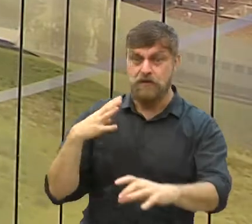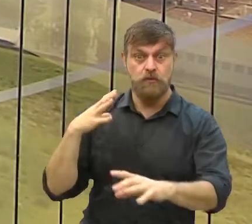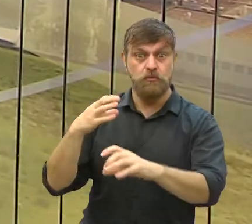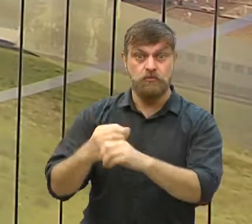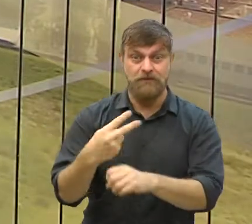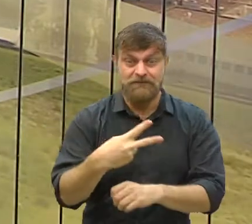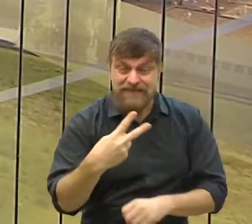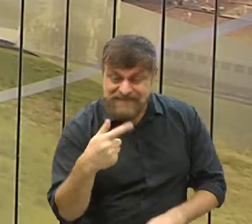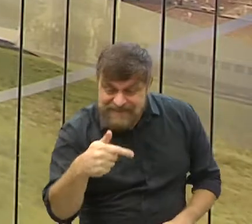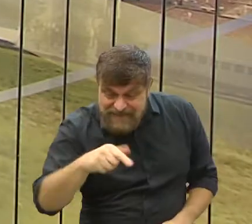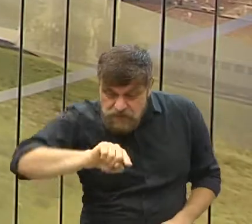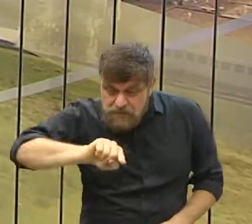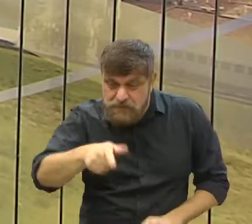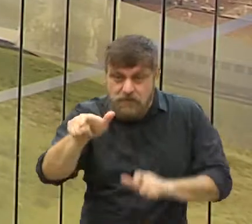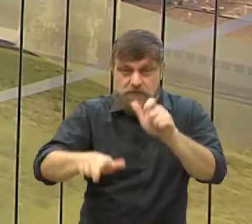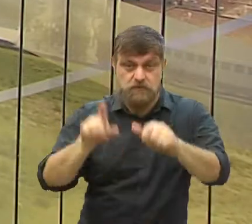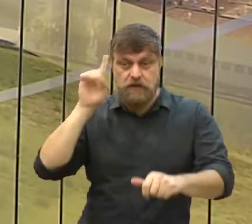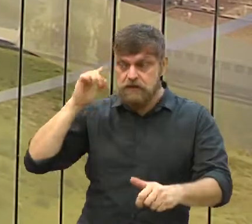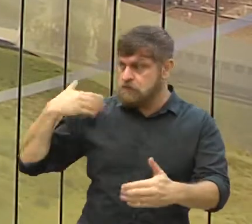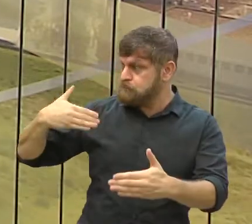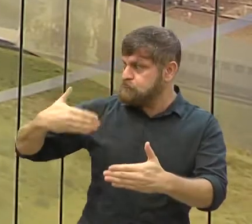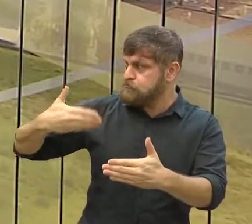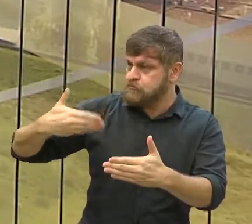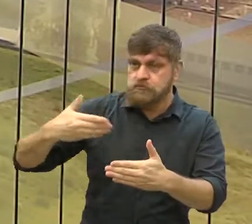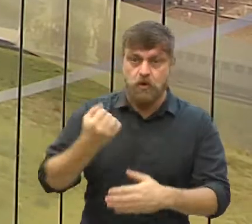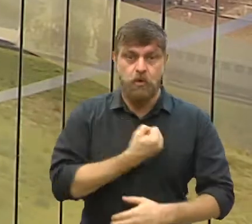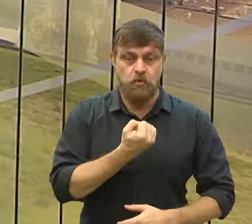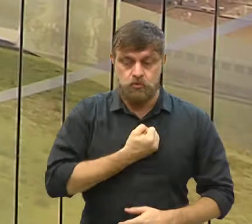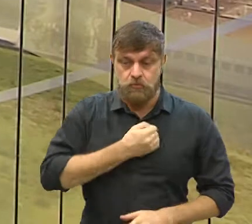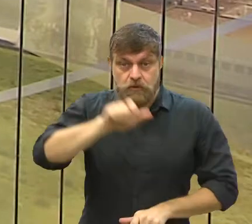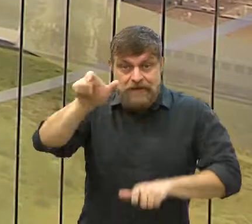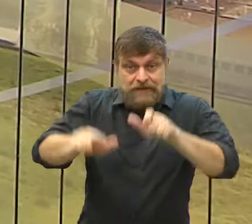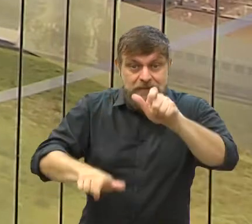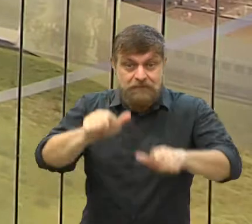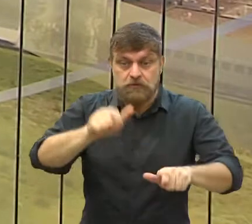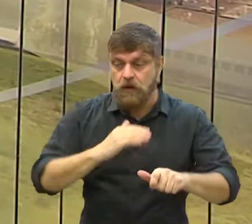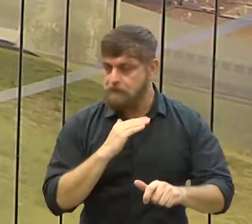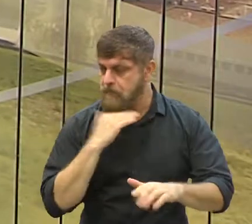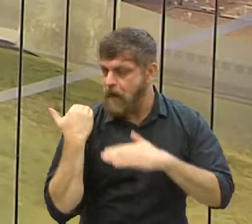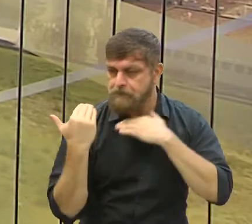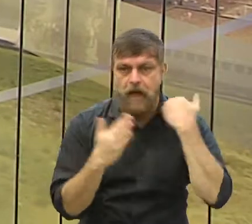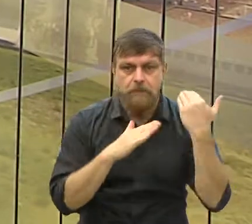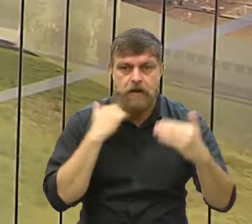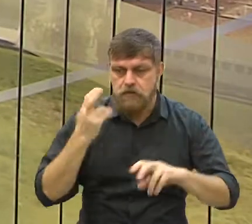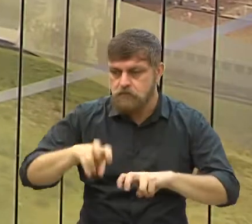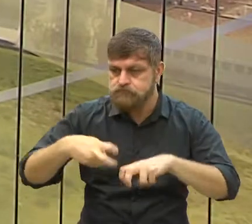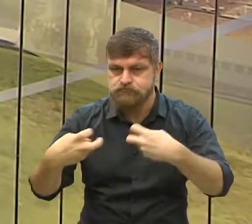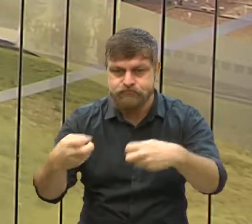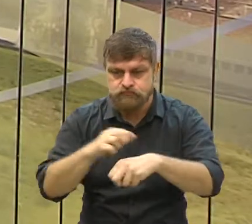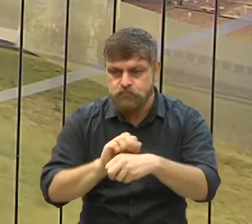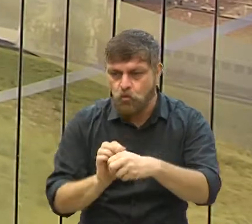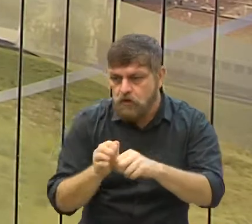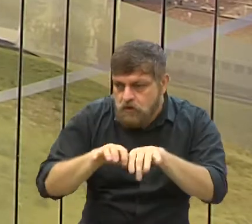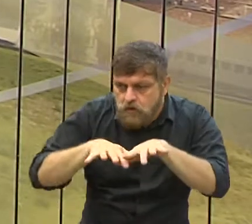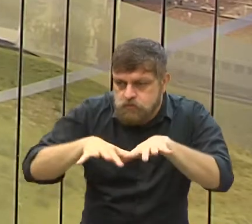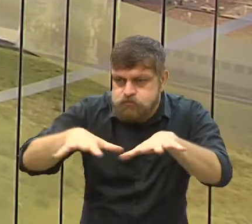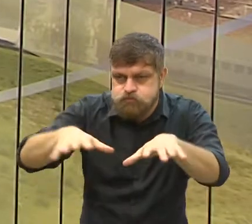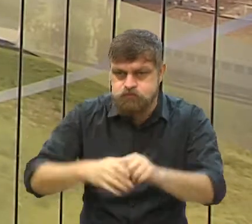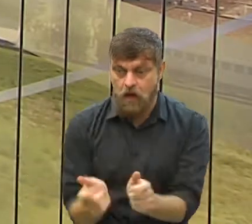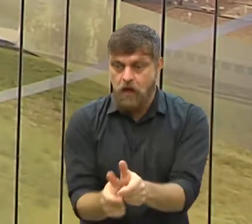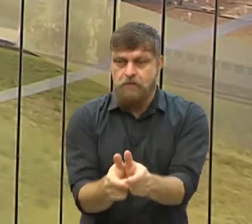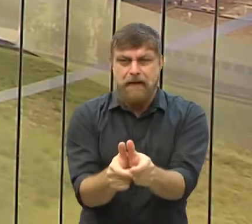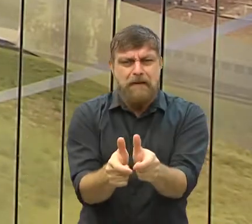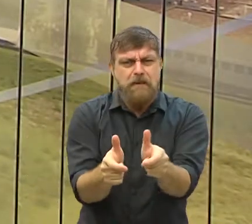27 mil pessoas, e a cada dia que passa o número de pessoas que estão morrendo em decorrência do